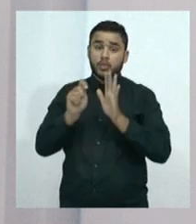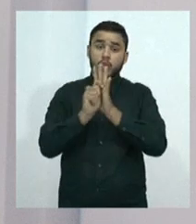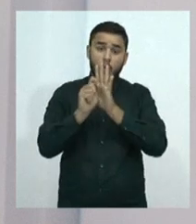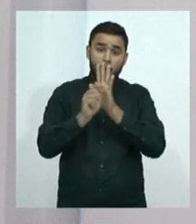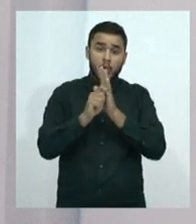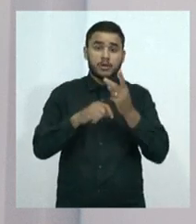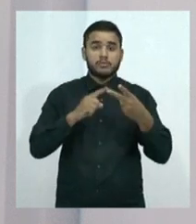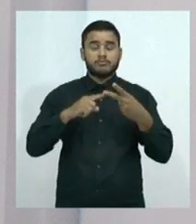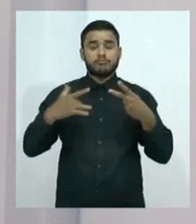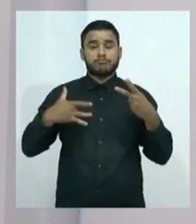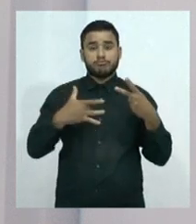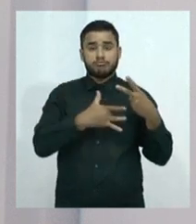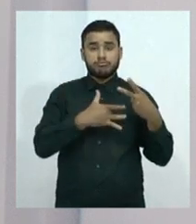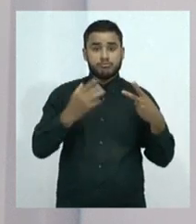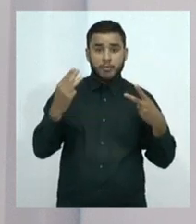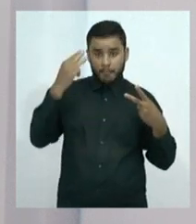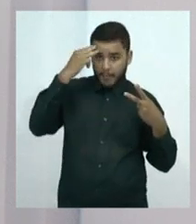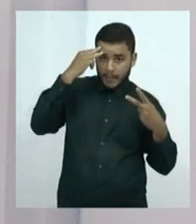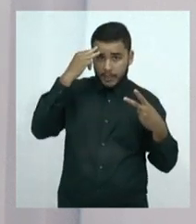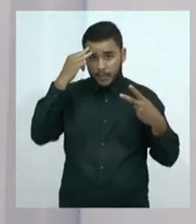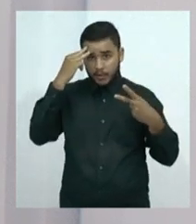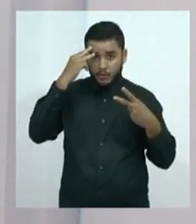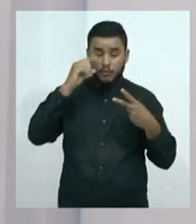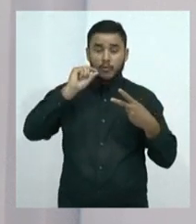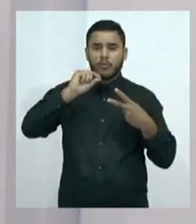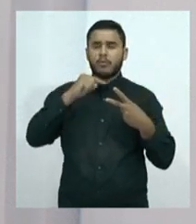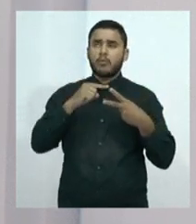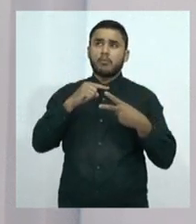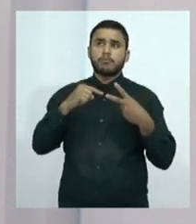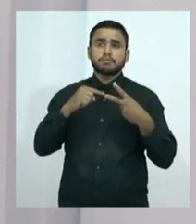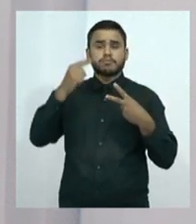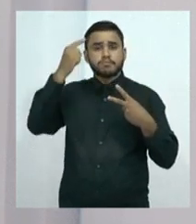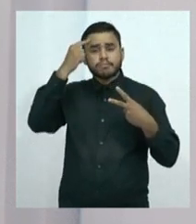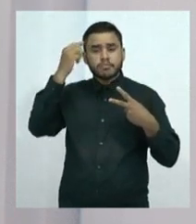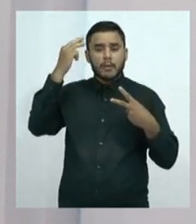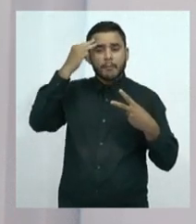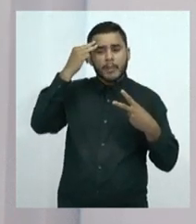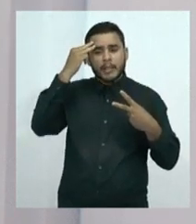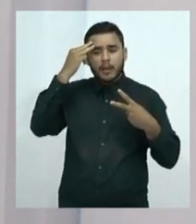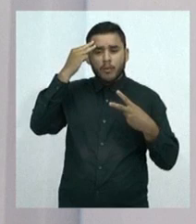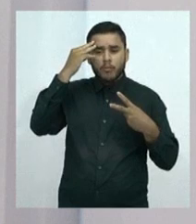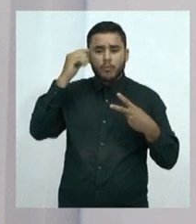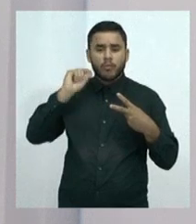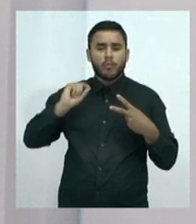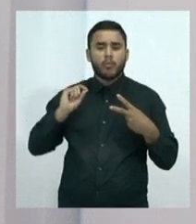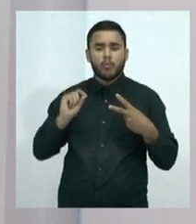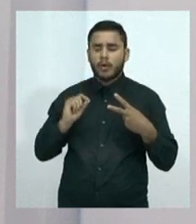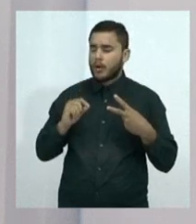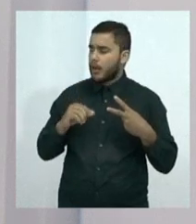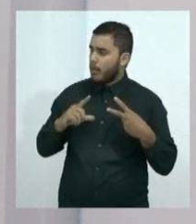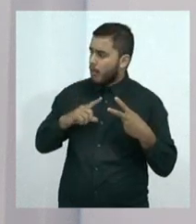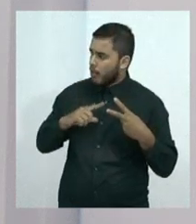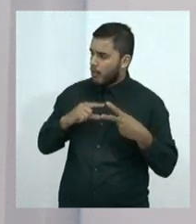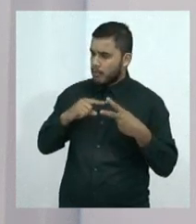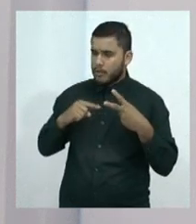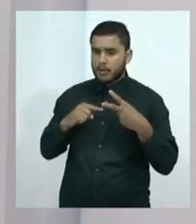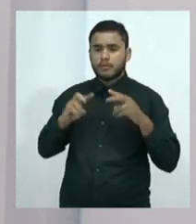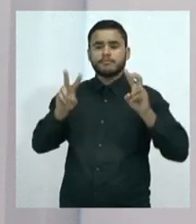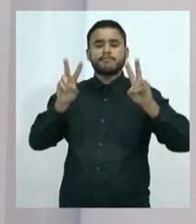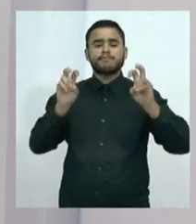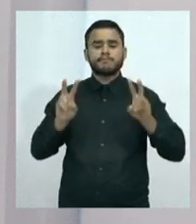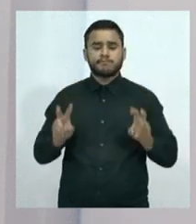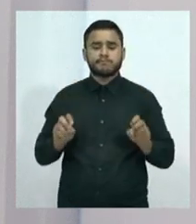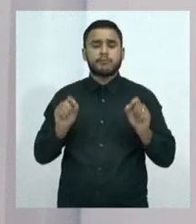que são dois temas bem conexos. E é essa a grande marca do nosso Congresso, é tratar de forma transversal e